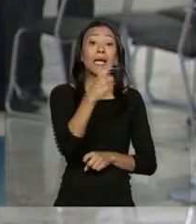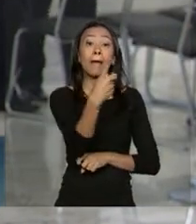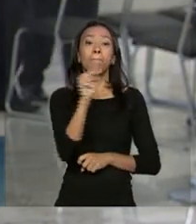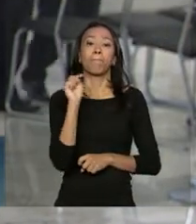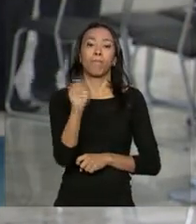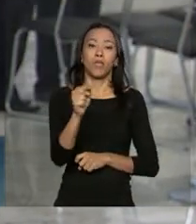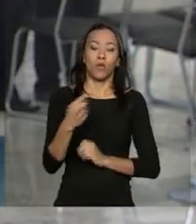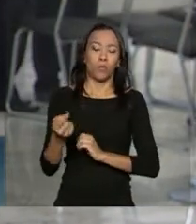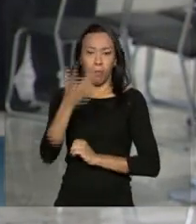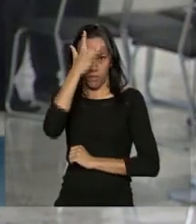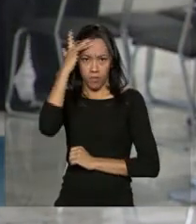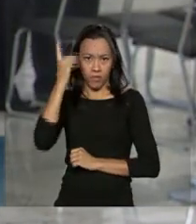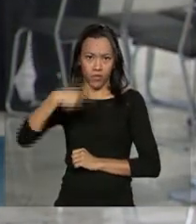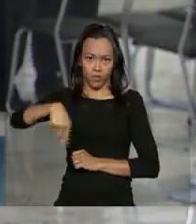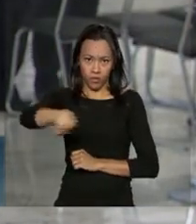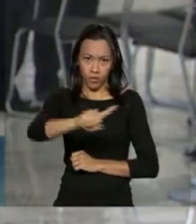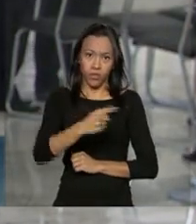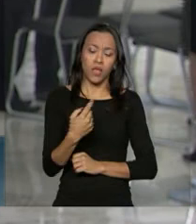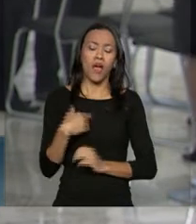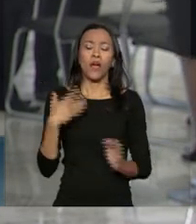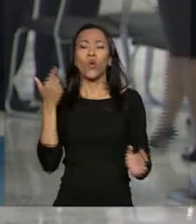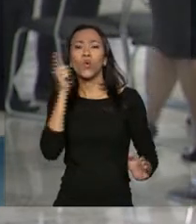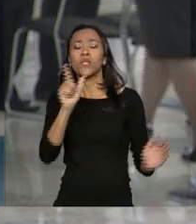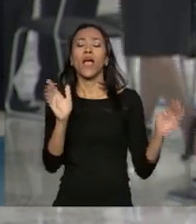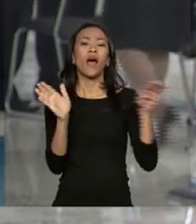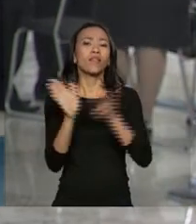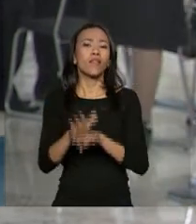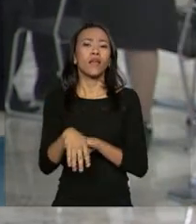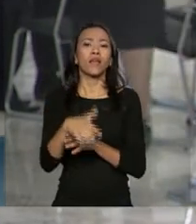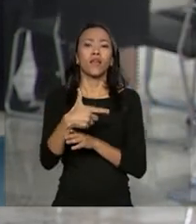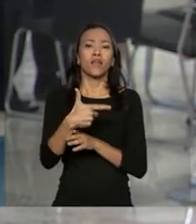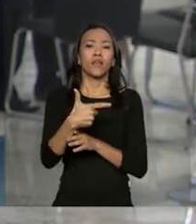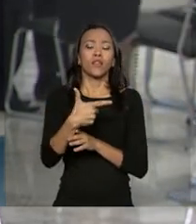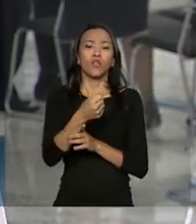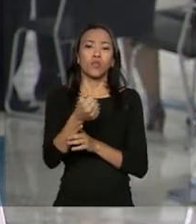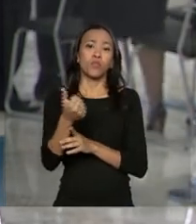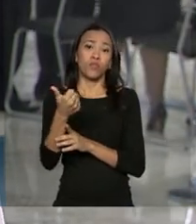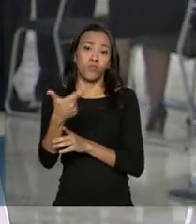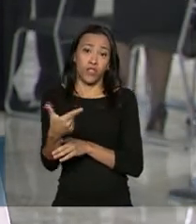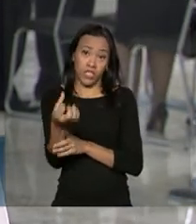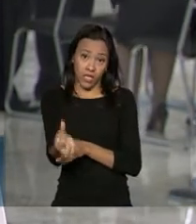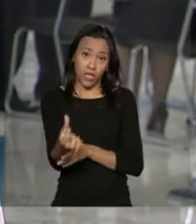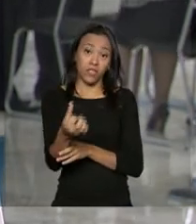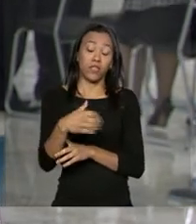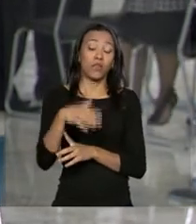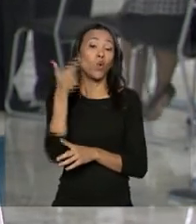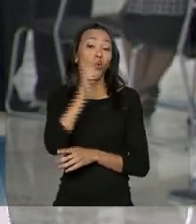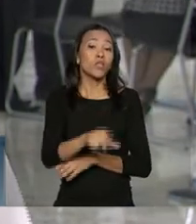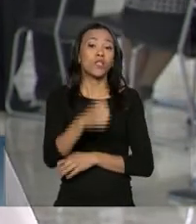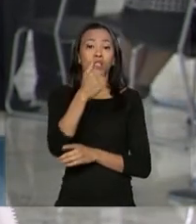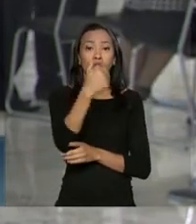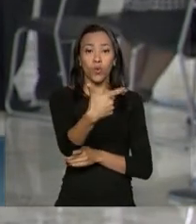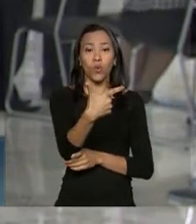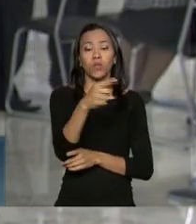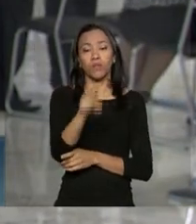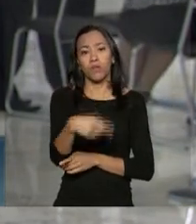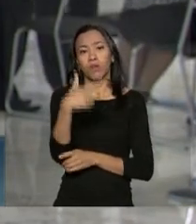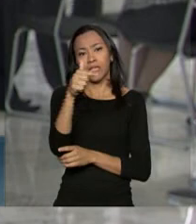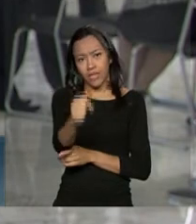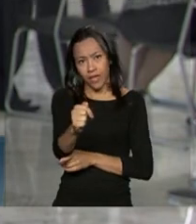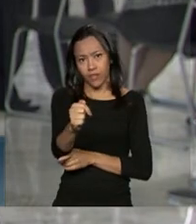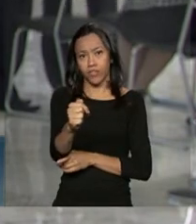da Saúde é atingir até 2026, ou seja, na próxima década, uma média de 2,7 médicos para cada mil